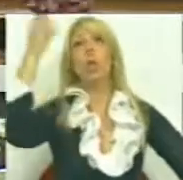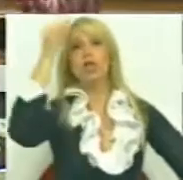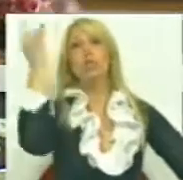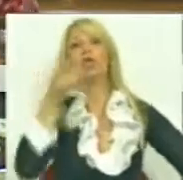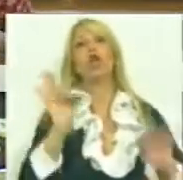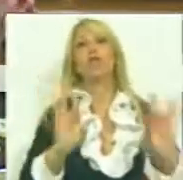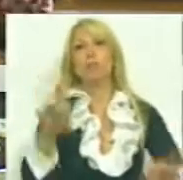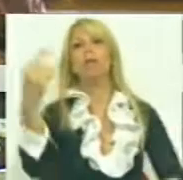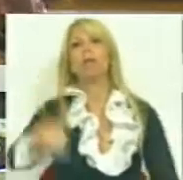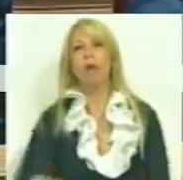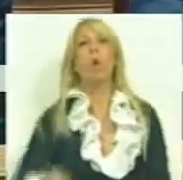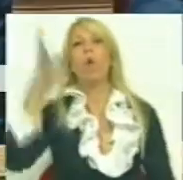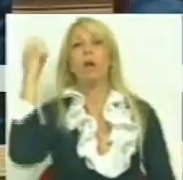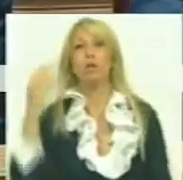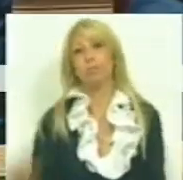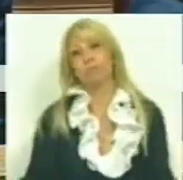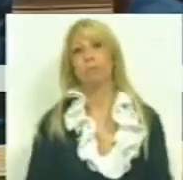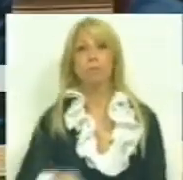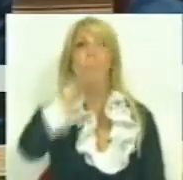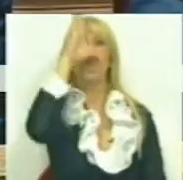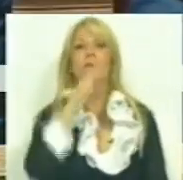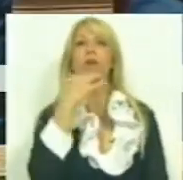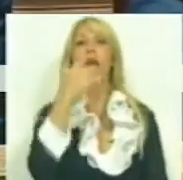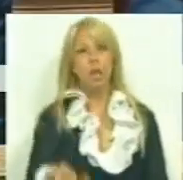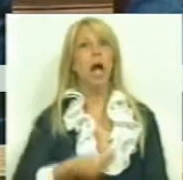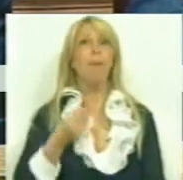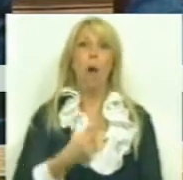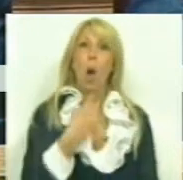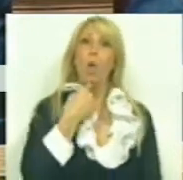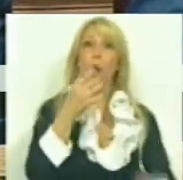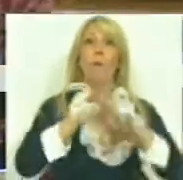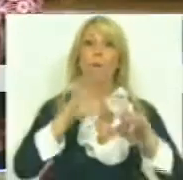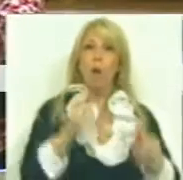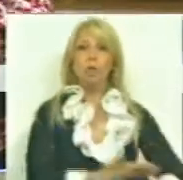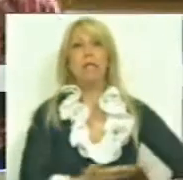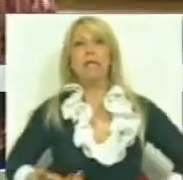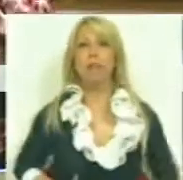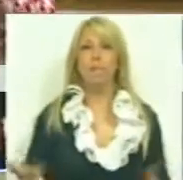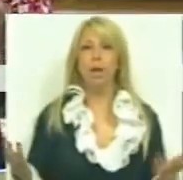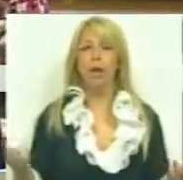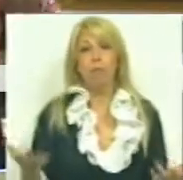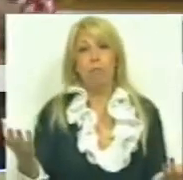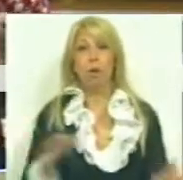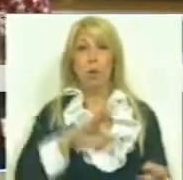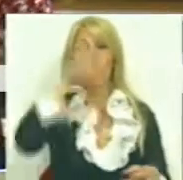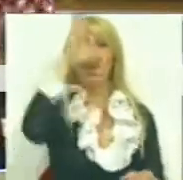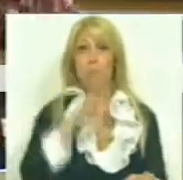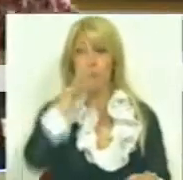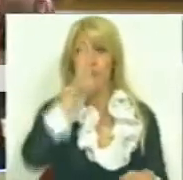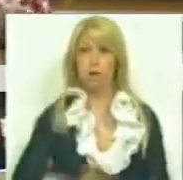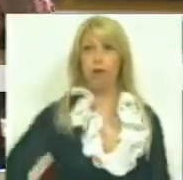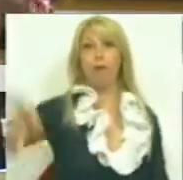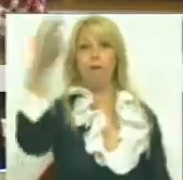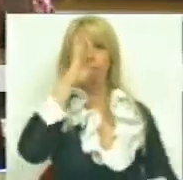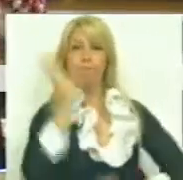Este governo diz-se, volto a dizer, diz-se muito preocupado com o desemprego, mas o Sr. Ministro e o Sr. Ministério preparam-se para o